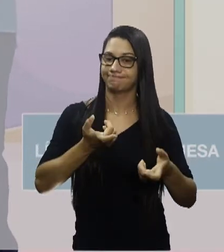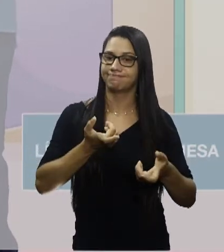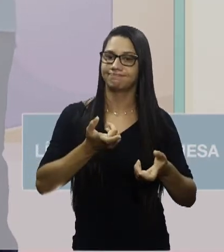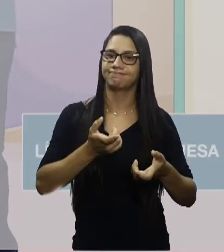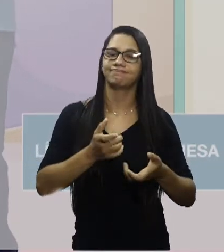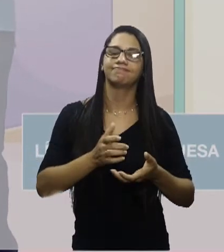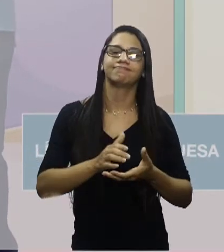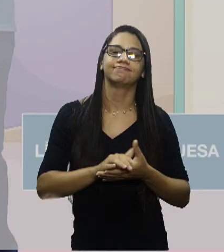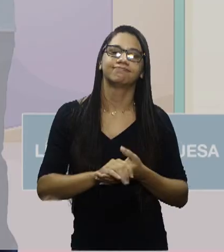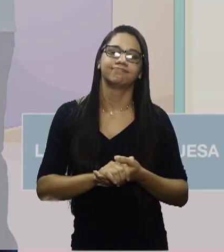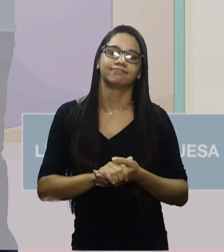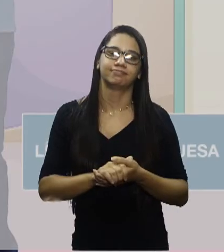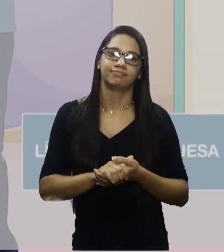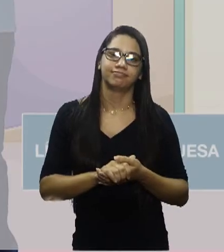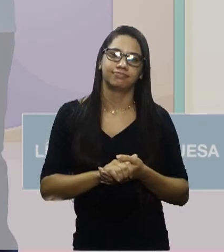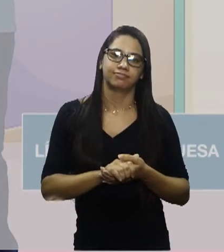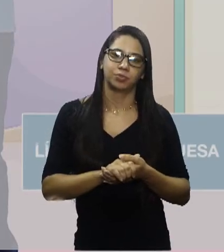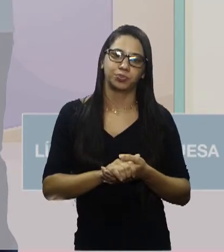coordenação.